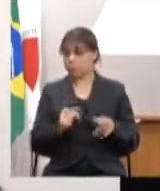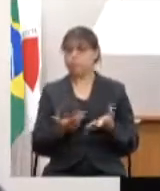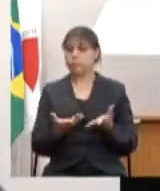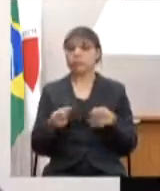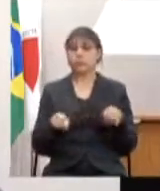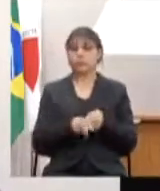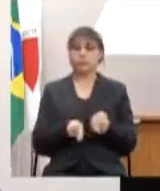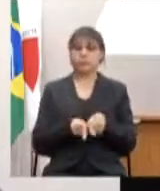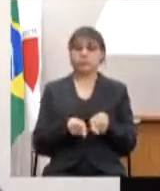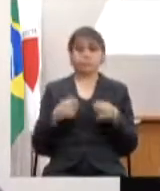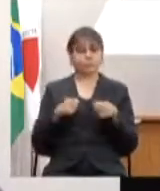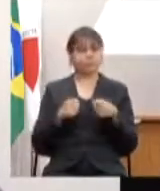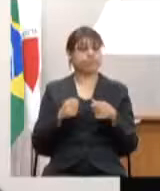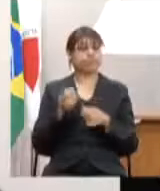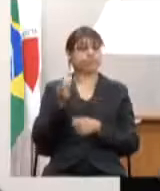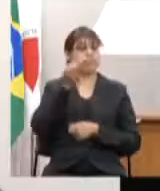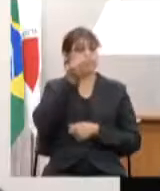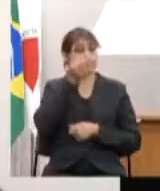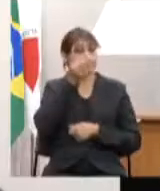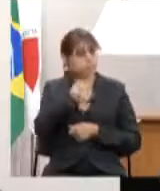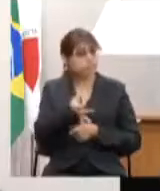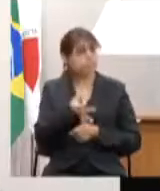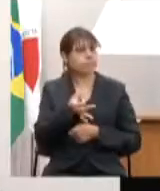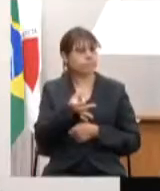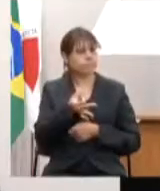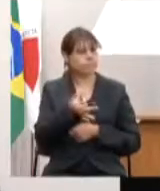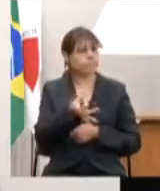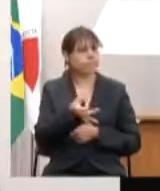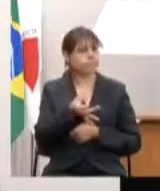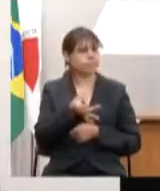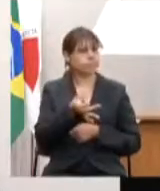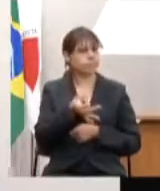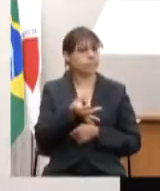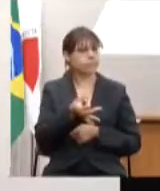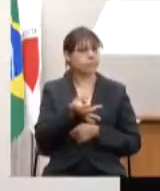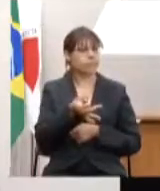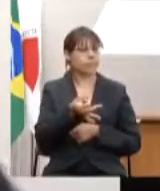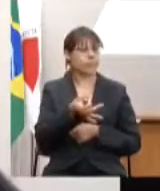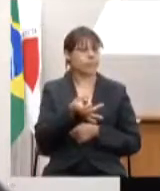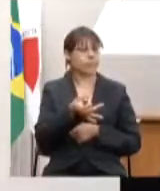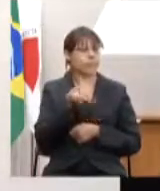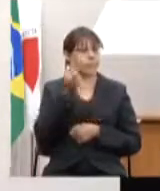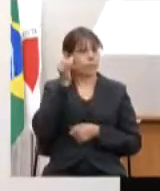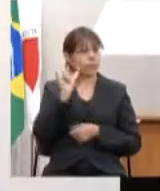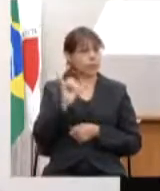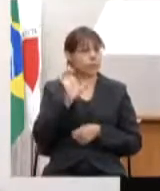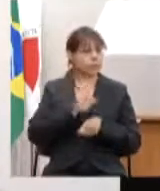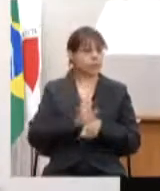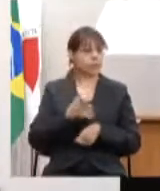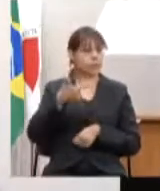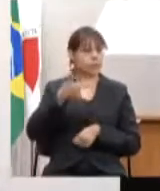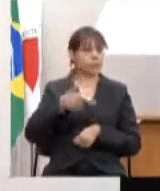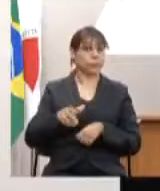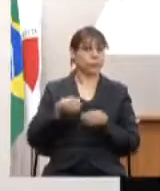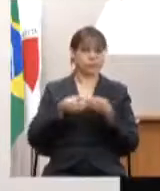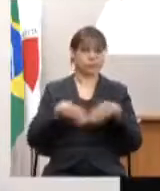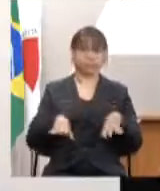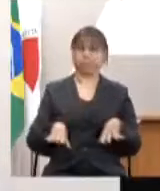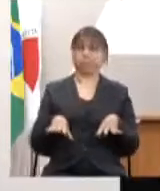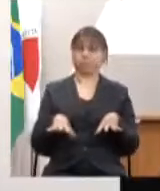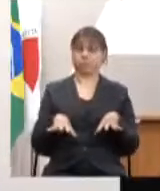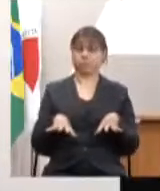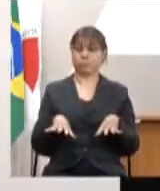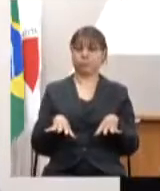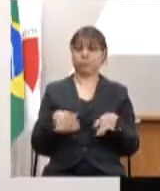bastante atentos para que o Estado não seja novamente lesado infelizmente